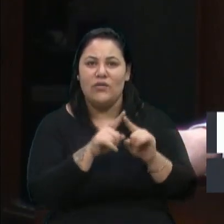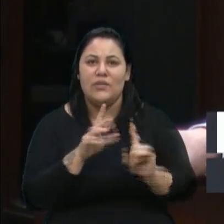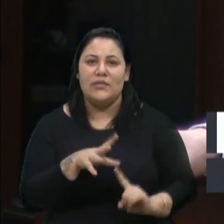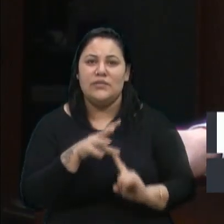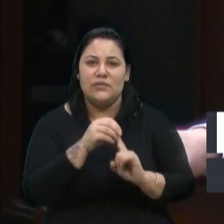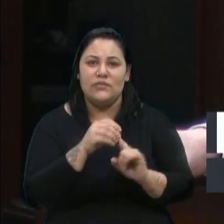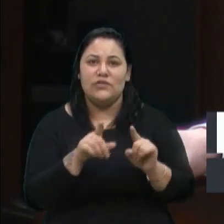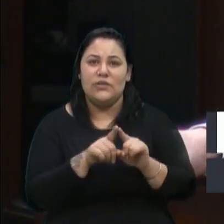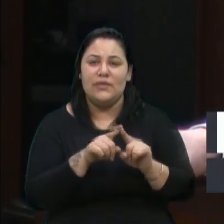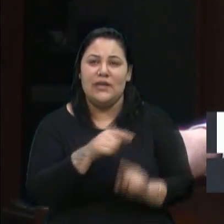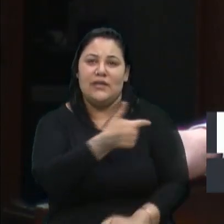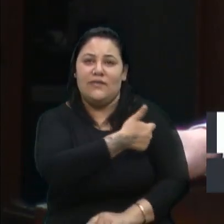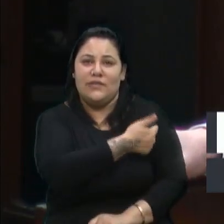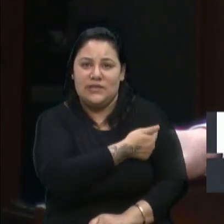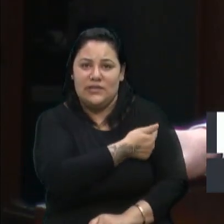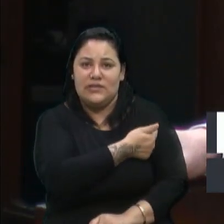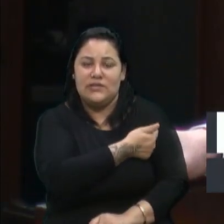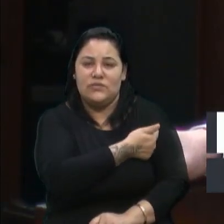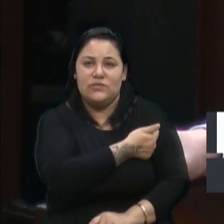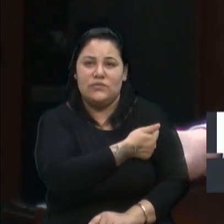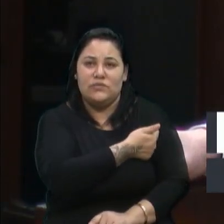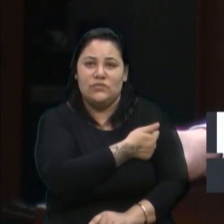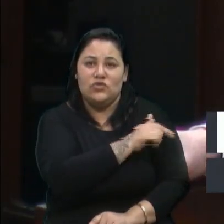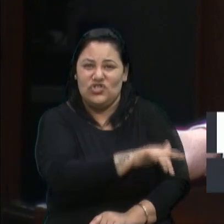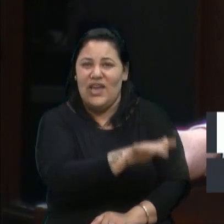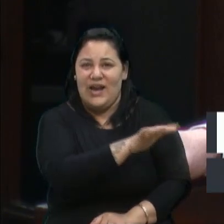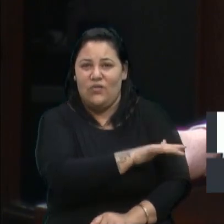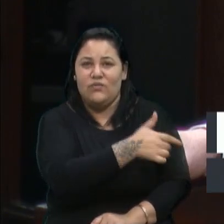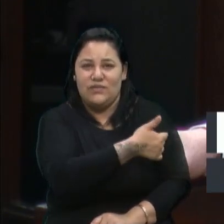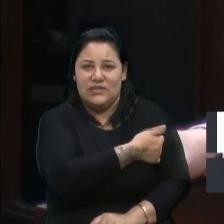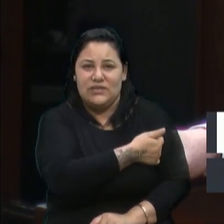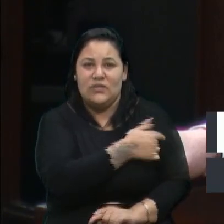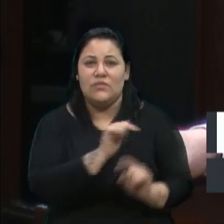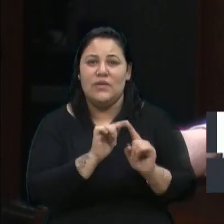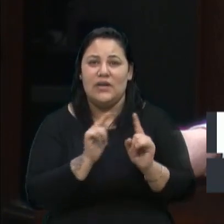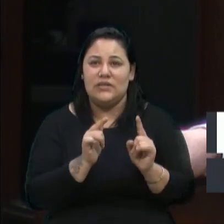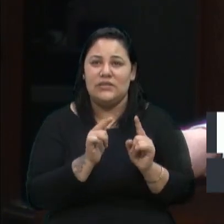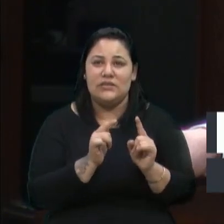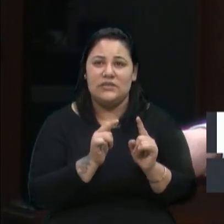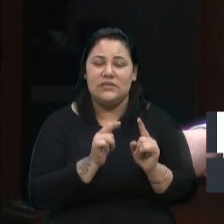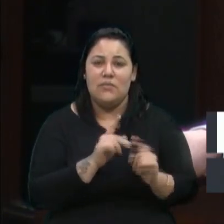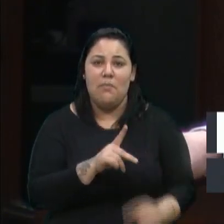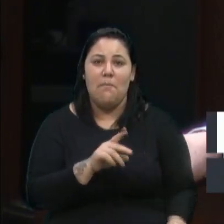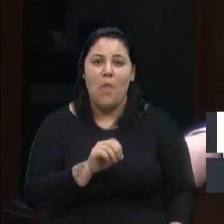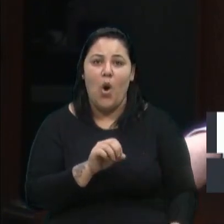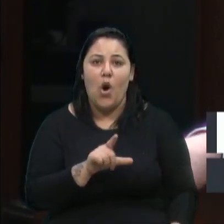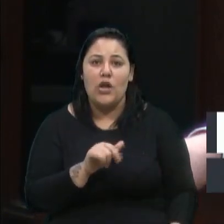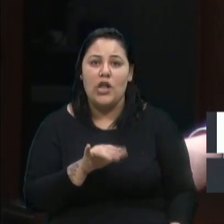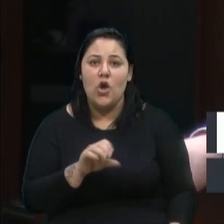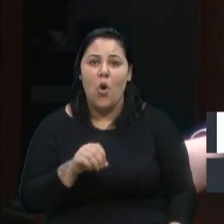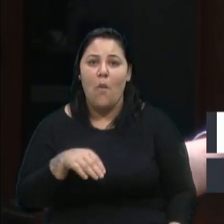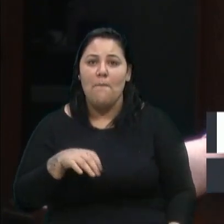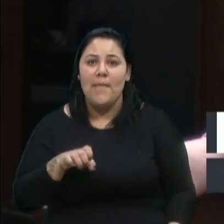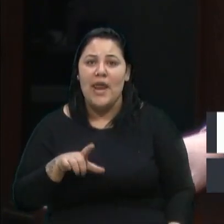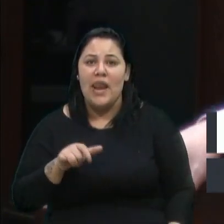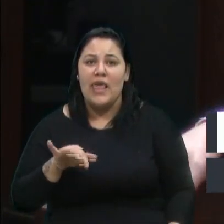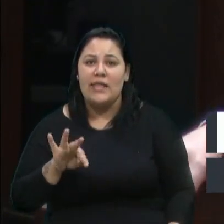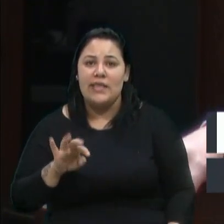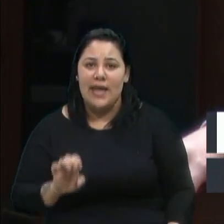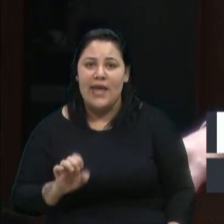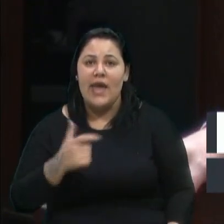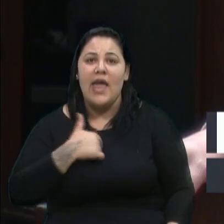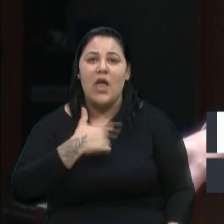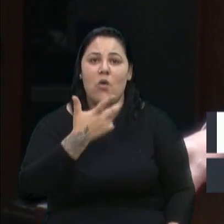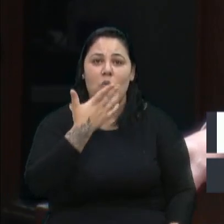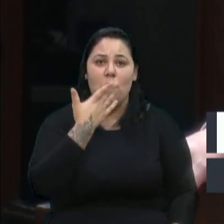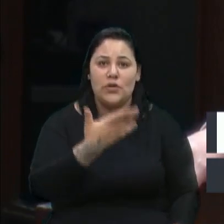de vacinações, né, mais notadamente na questão da poliomielite, onde pedi que o